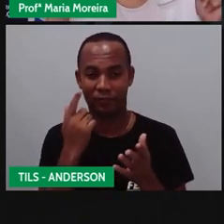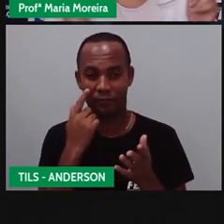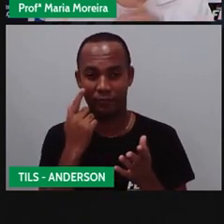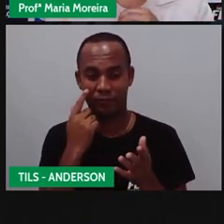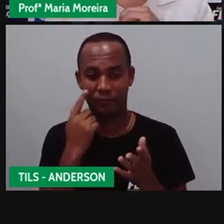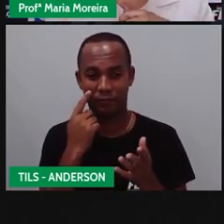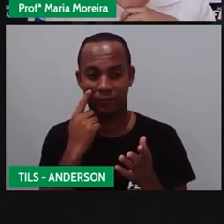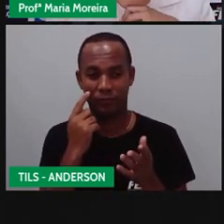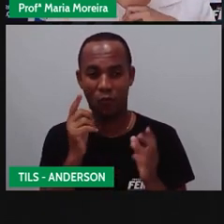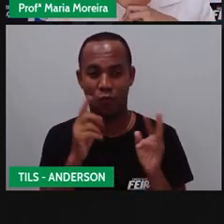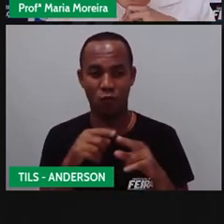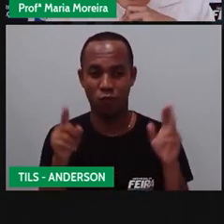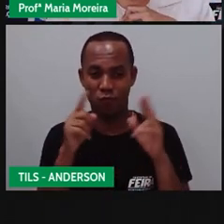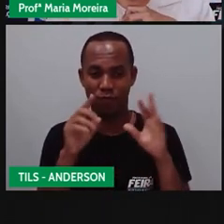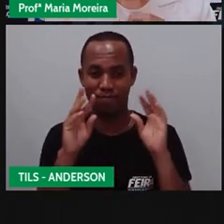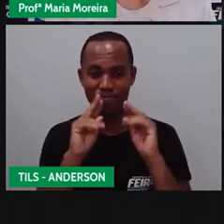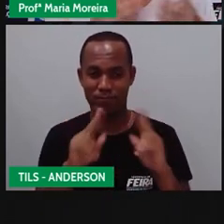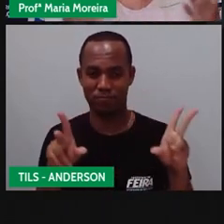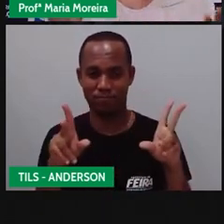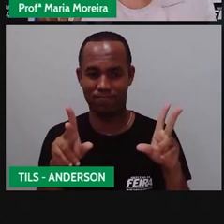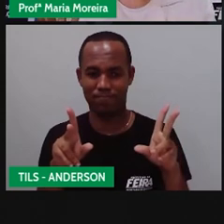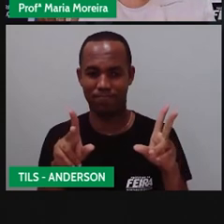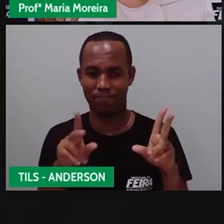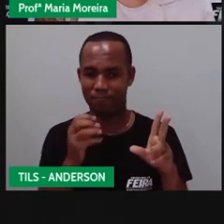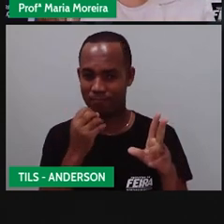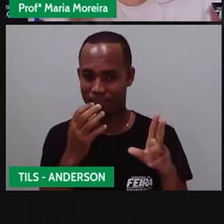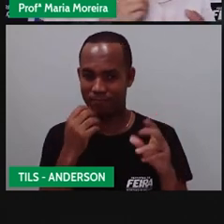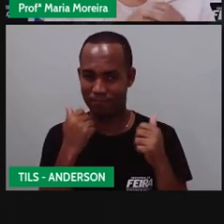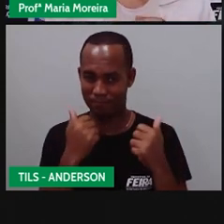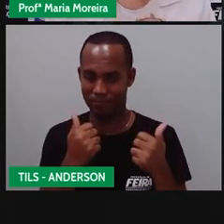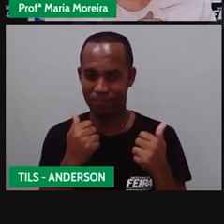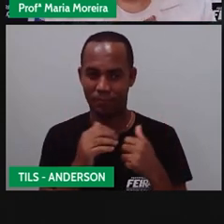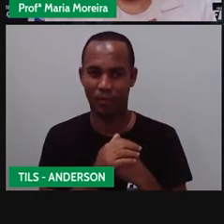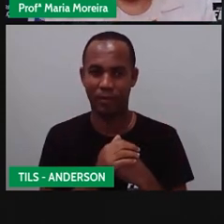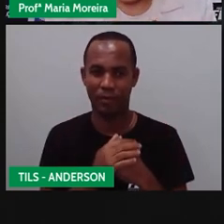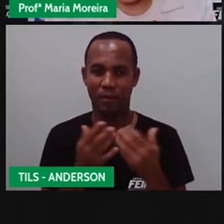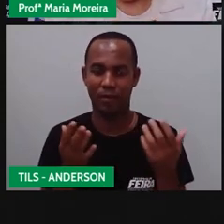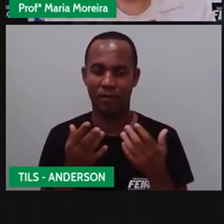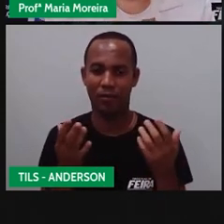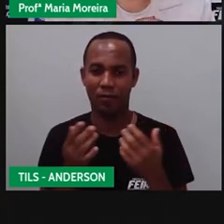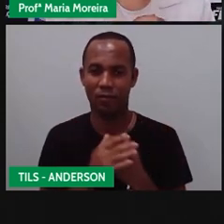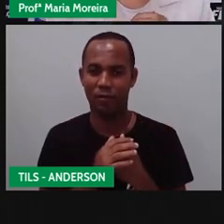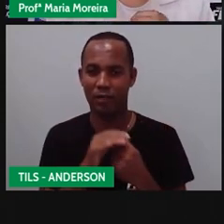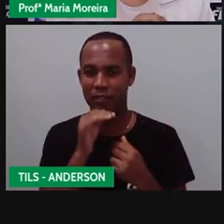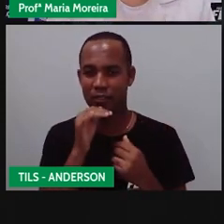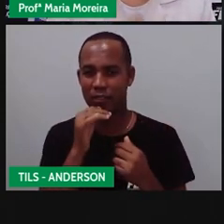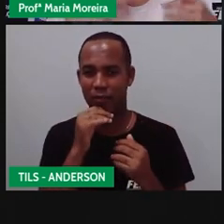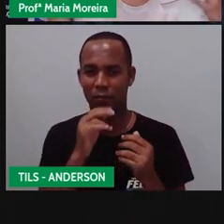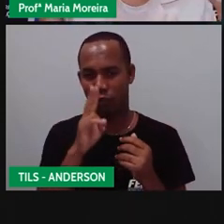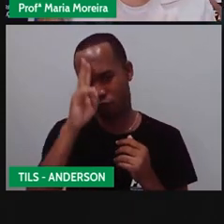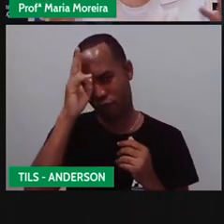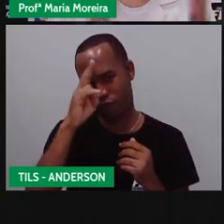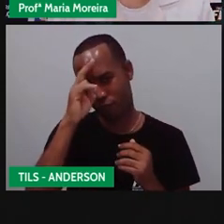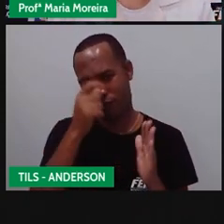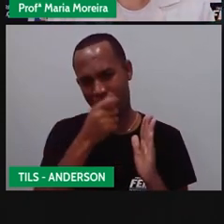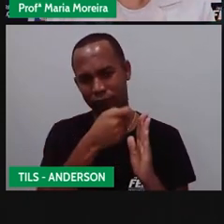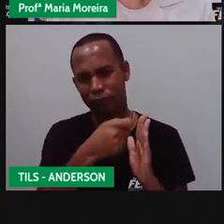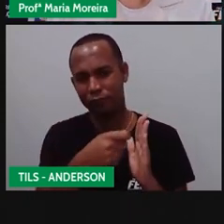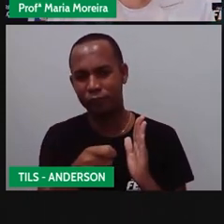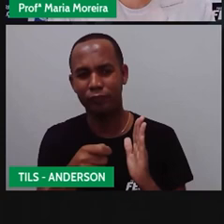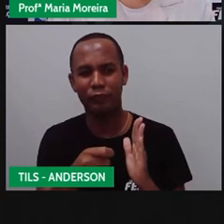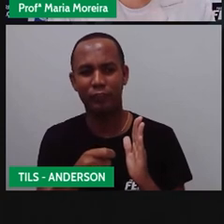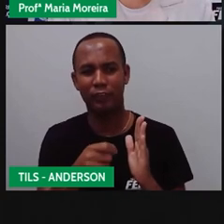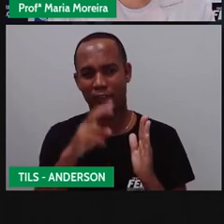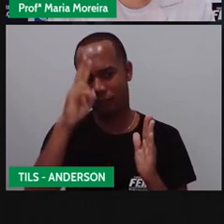transformar esse texto não verbal em um texto verbal? Que tal fazer uma narrativa, né? Um texto aí para a gente.